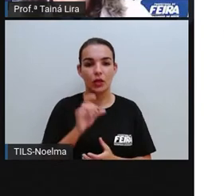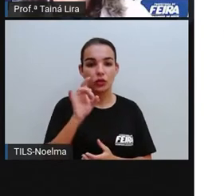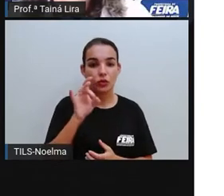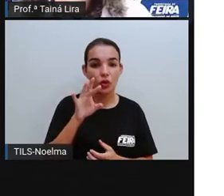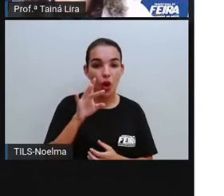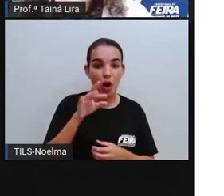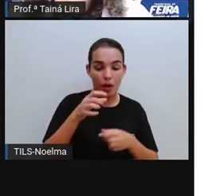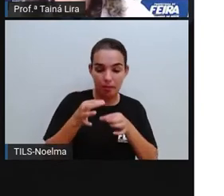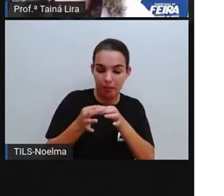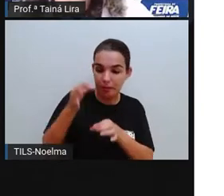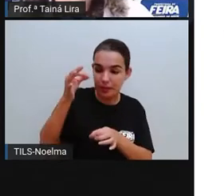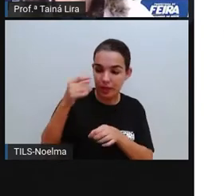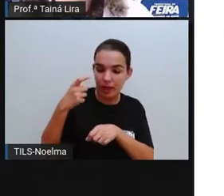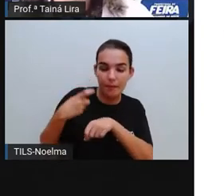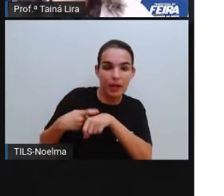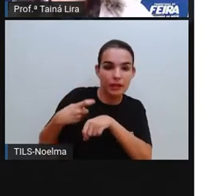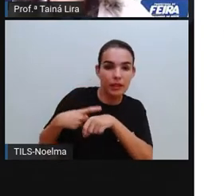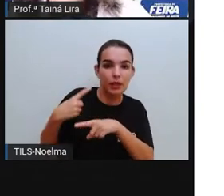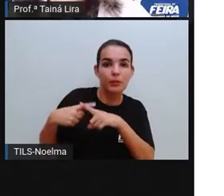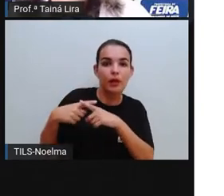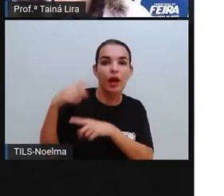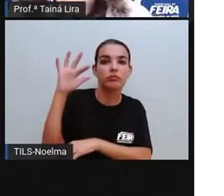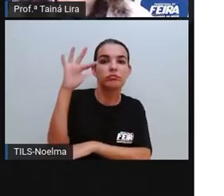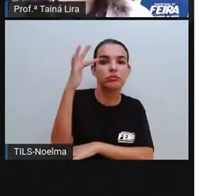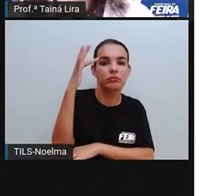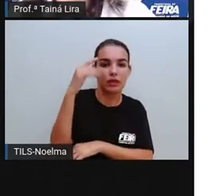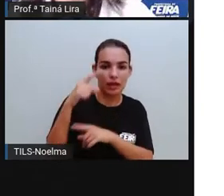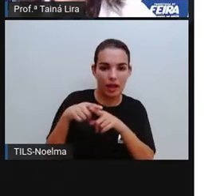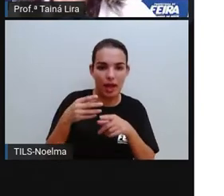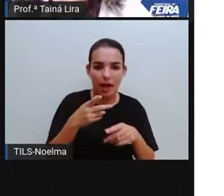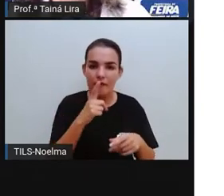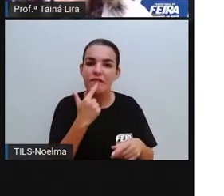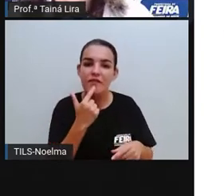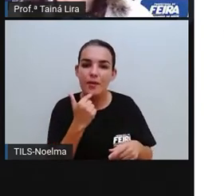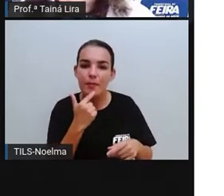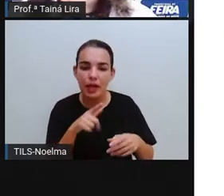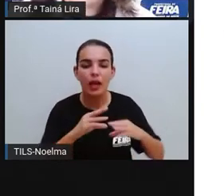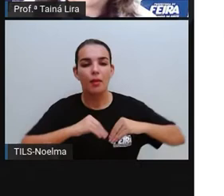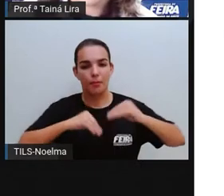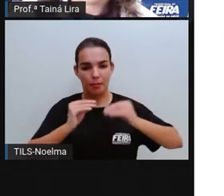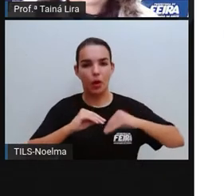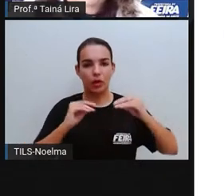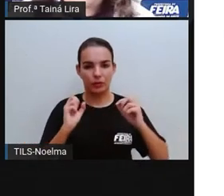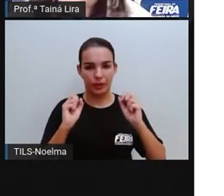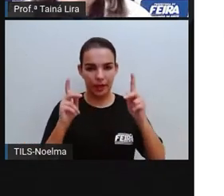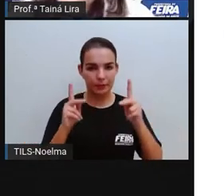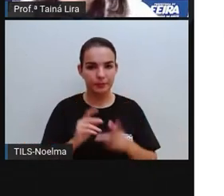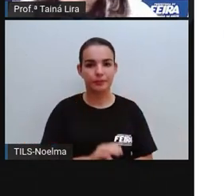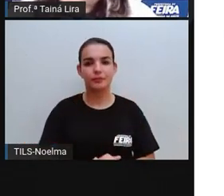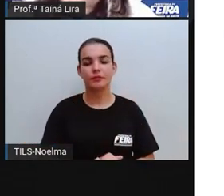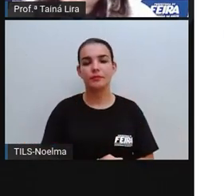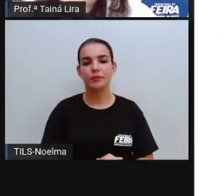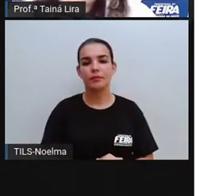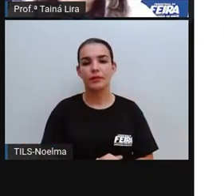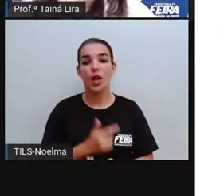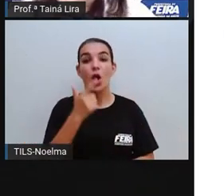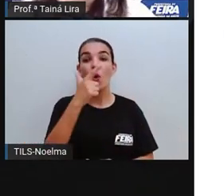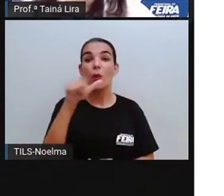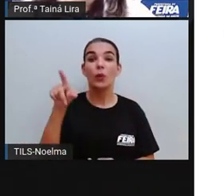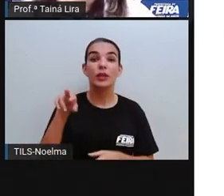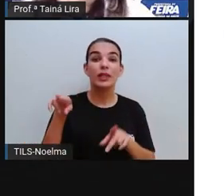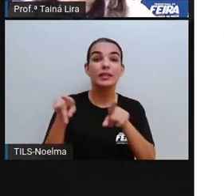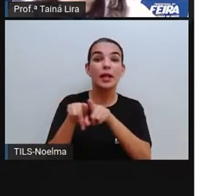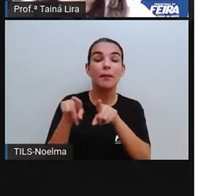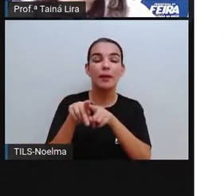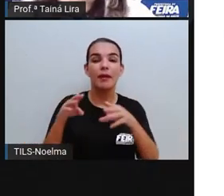em cima do cabo de madeira que é resistente. Essa parte aqui, ó, é uma parte flexível, tá? Outro material